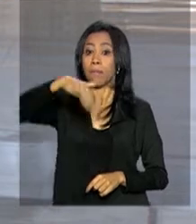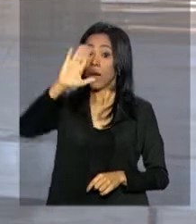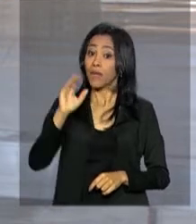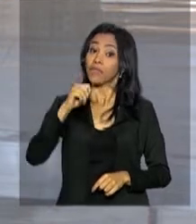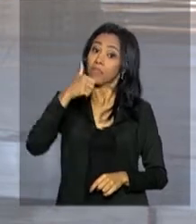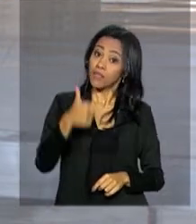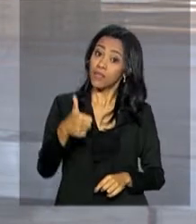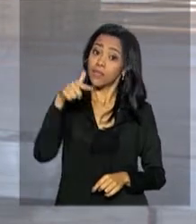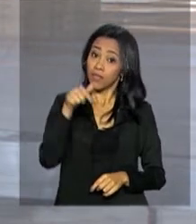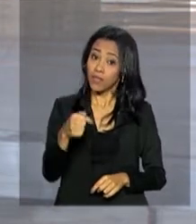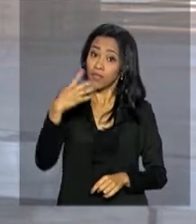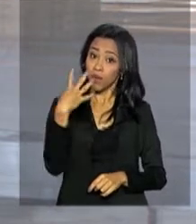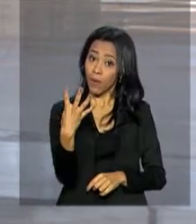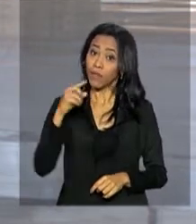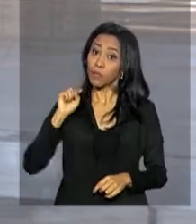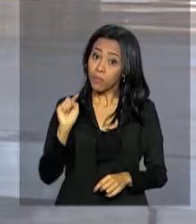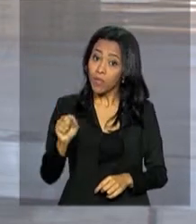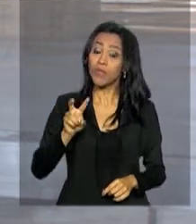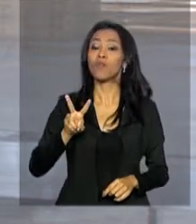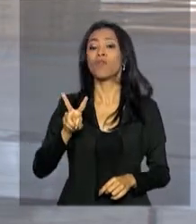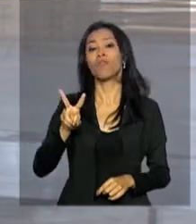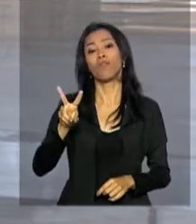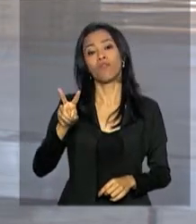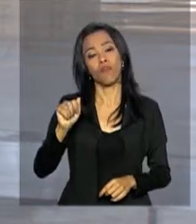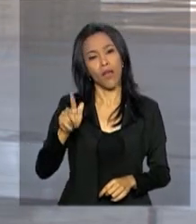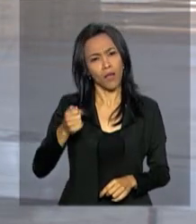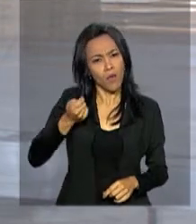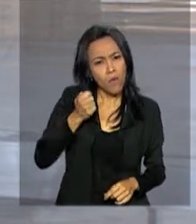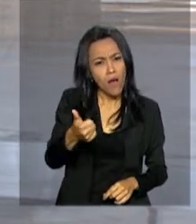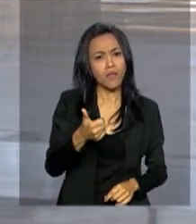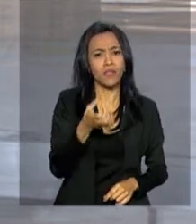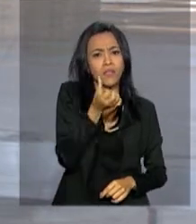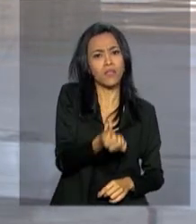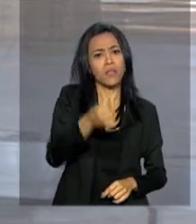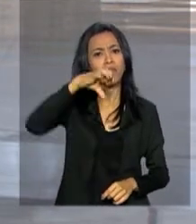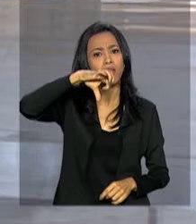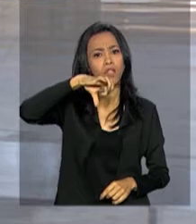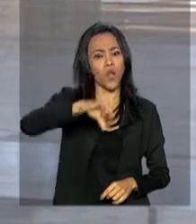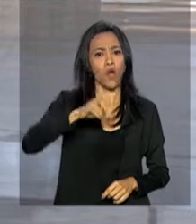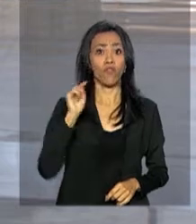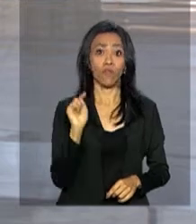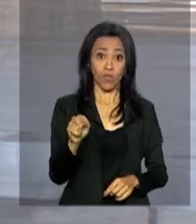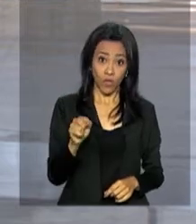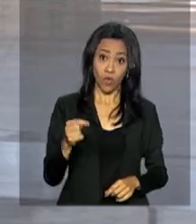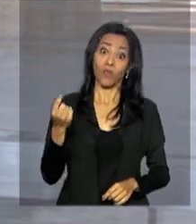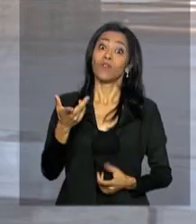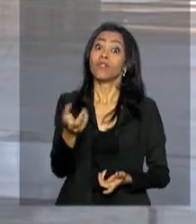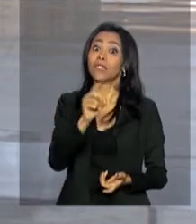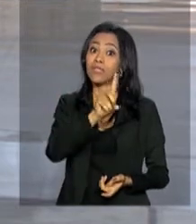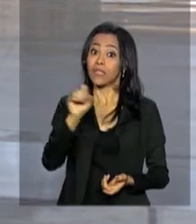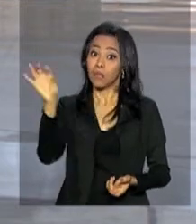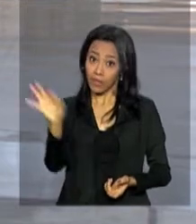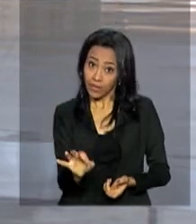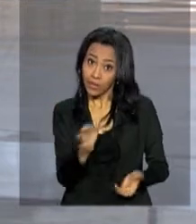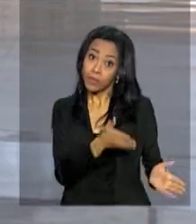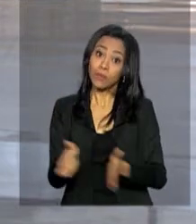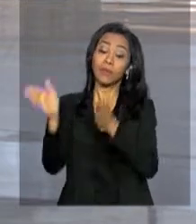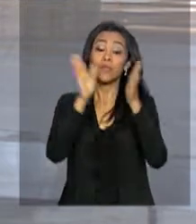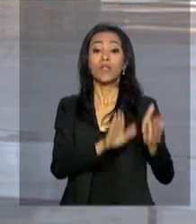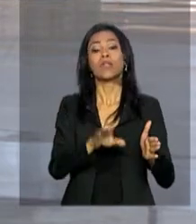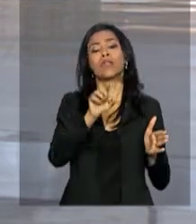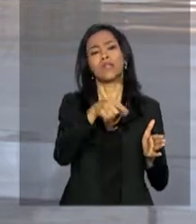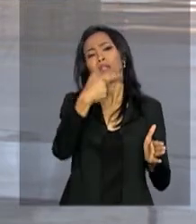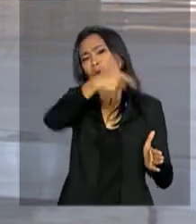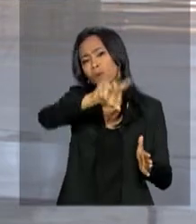174 mil vagas, sendo quase 69 mil integrais e 105 mil parciais